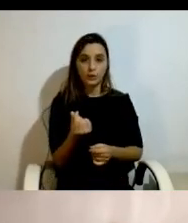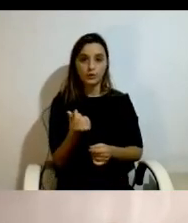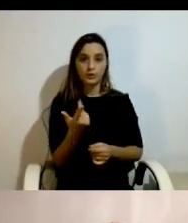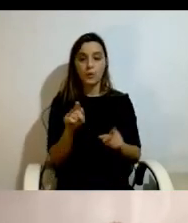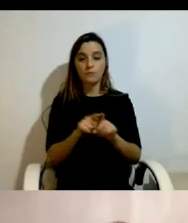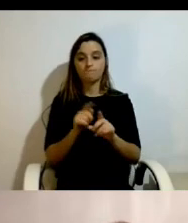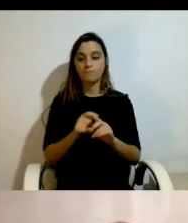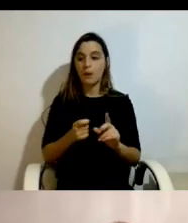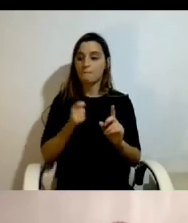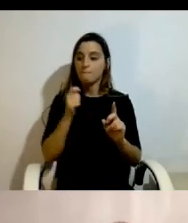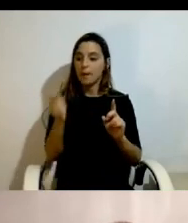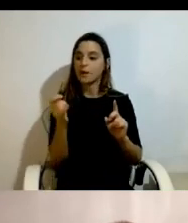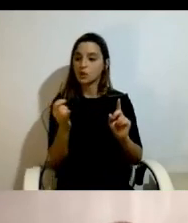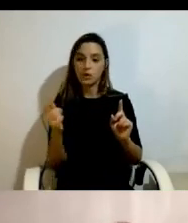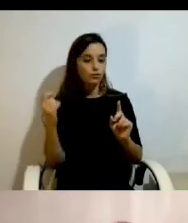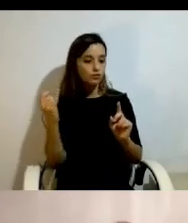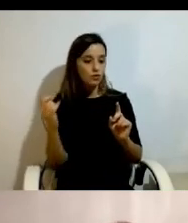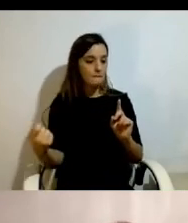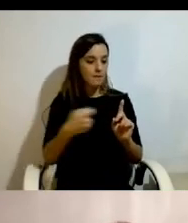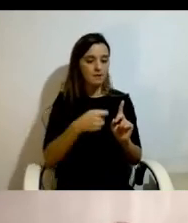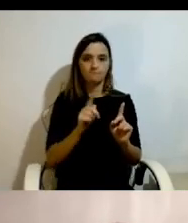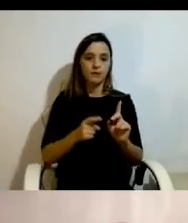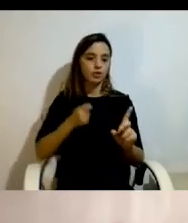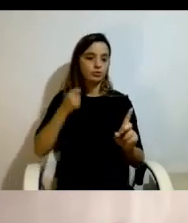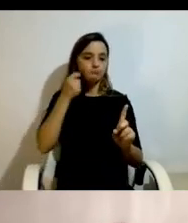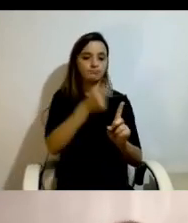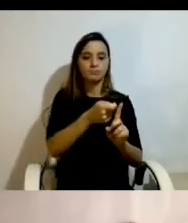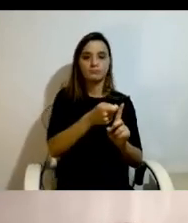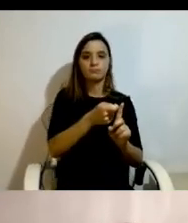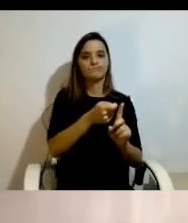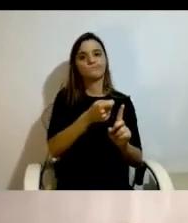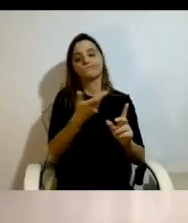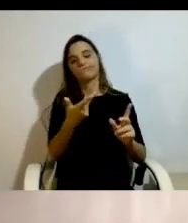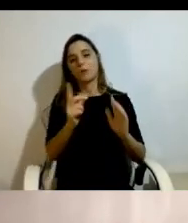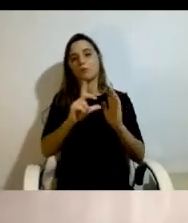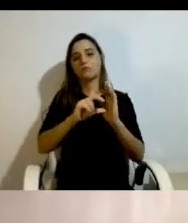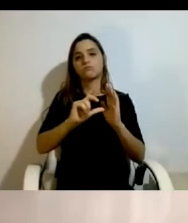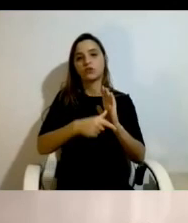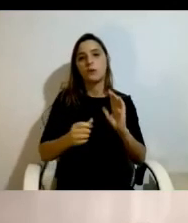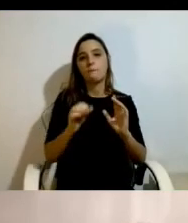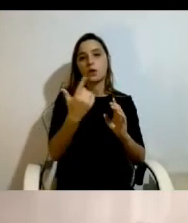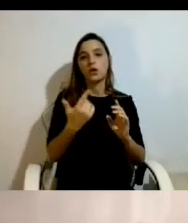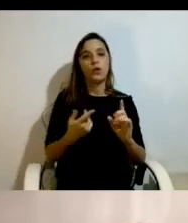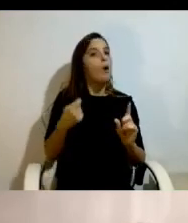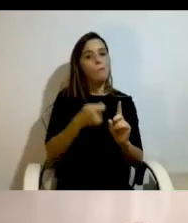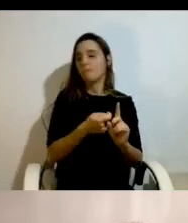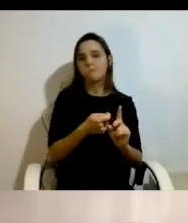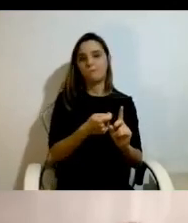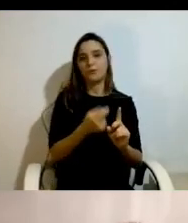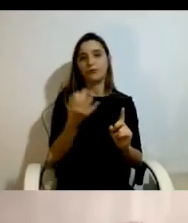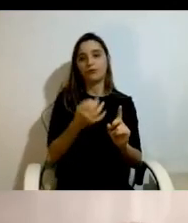O projeto piloto não permitiu que isso pudesse acontecer, teve a ver com contingências do próprio país e das regras